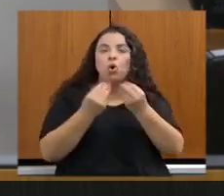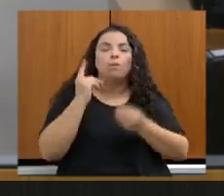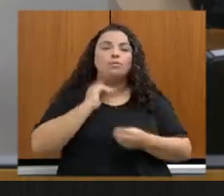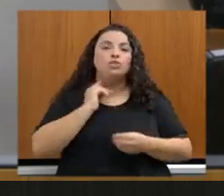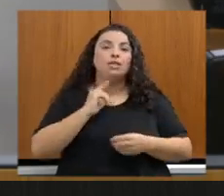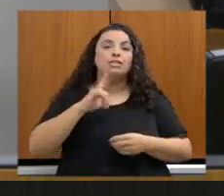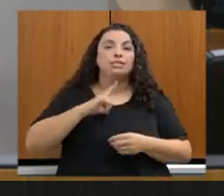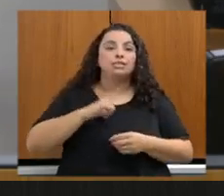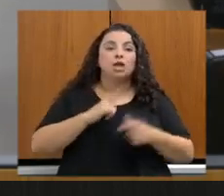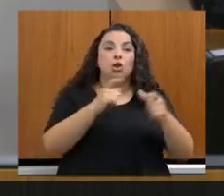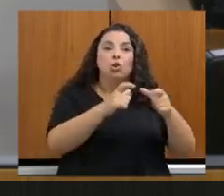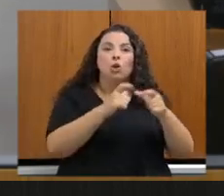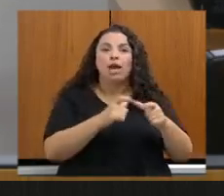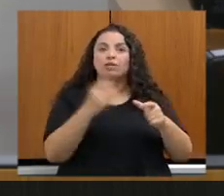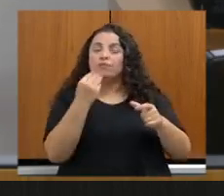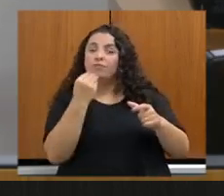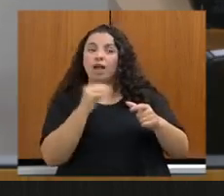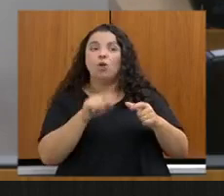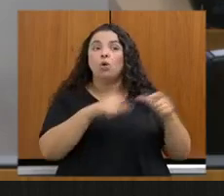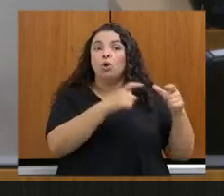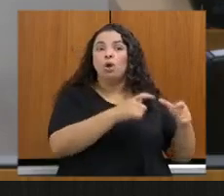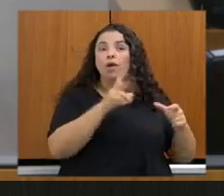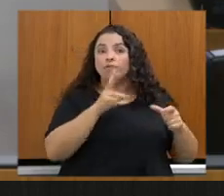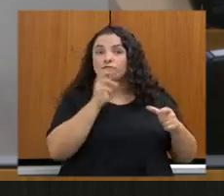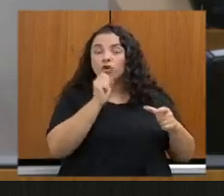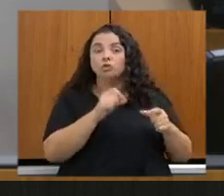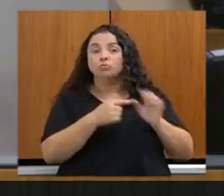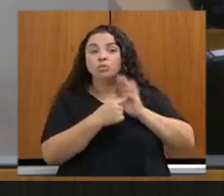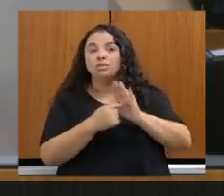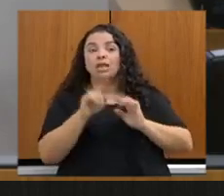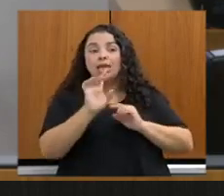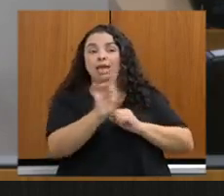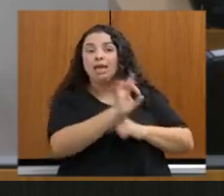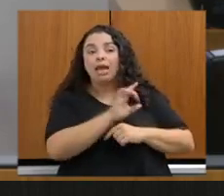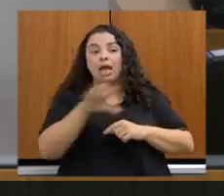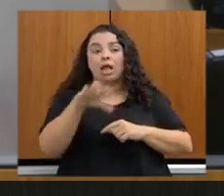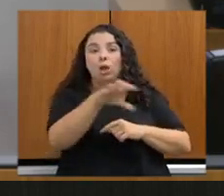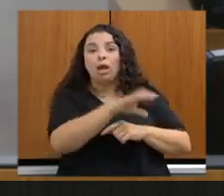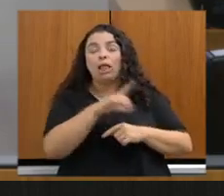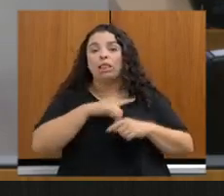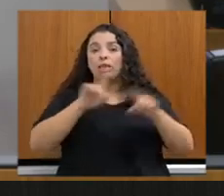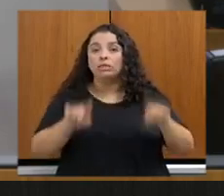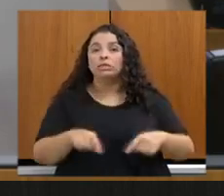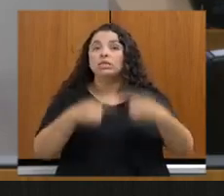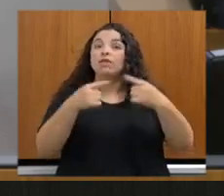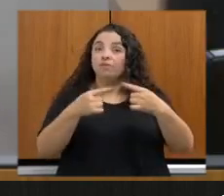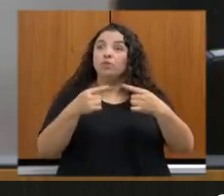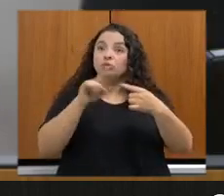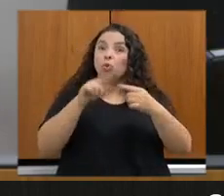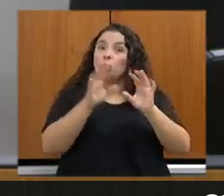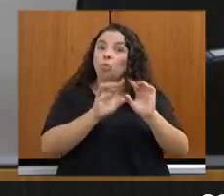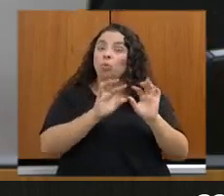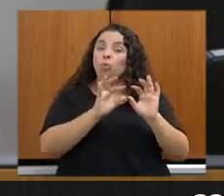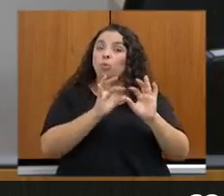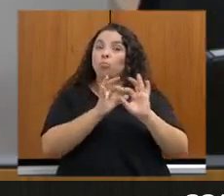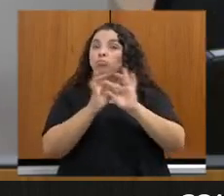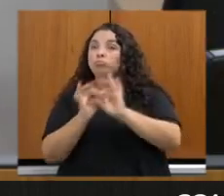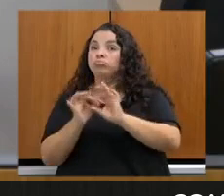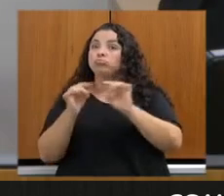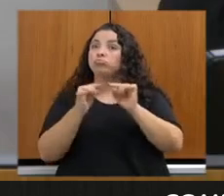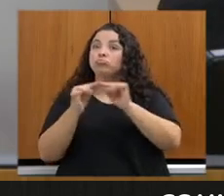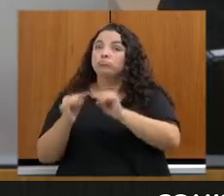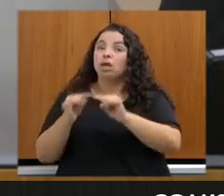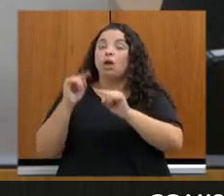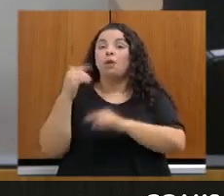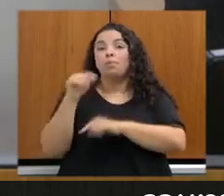potencialidades, mostrando que cada região tem seus desafios específicos em relação às mudanças climáticas, já que é um Estado com vasta extensão